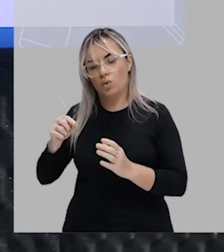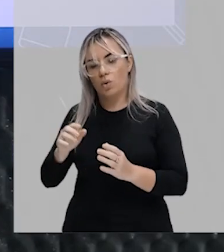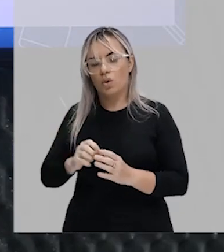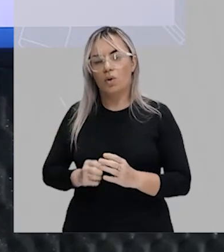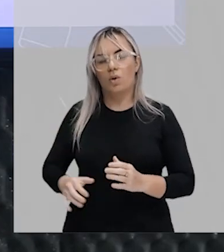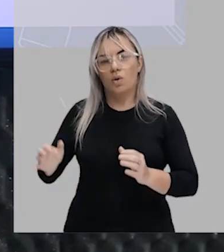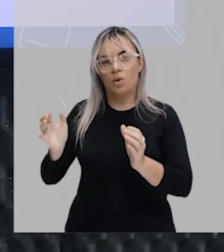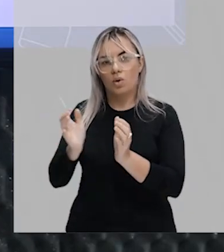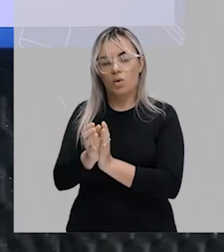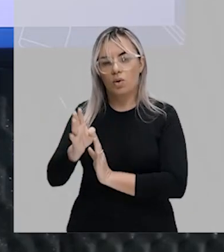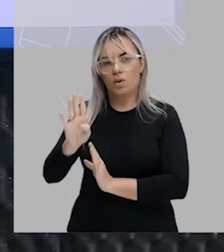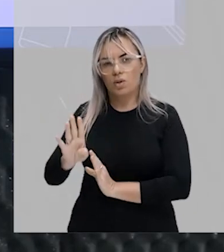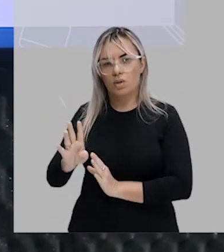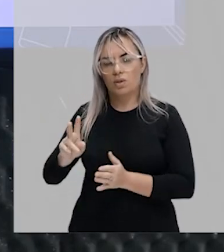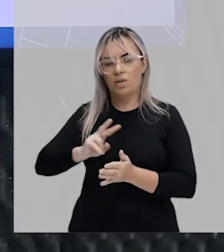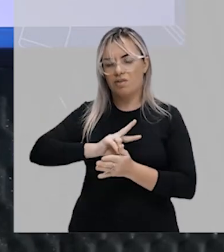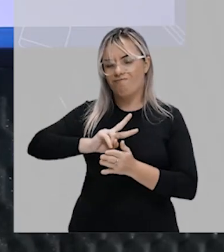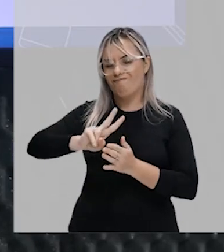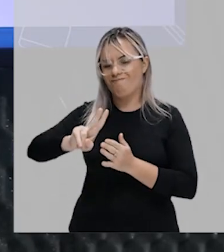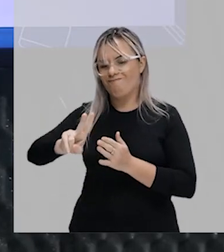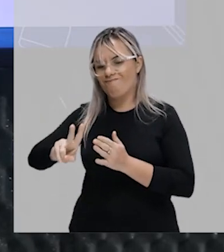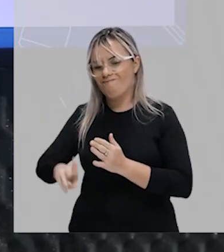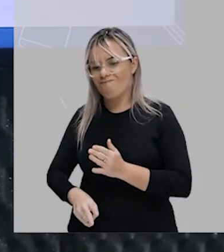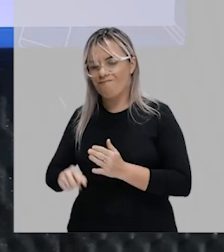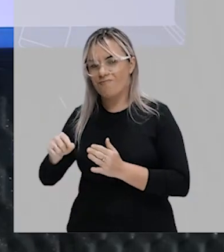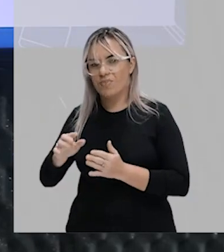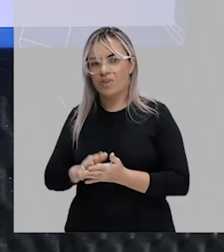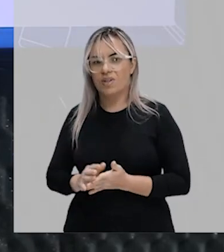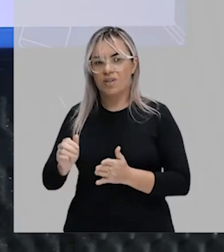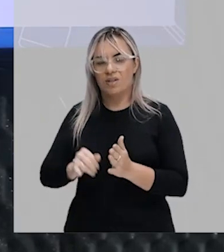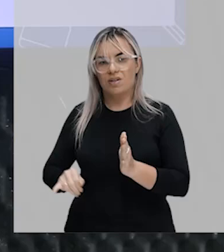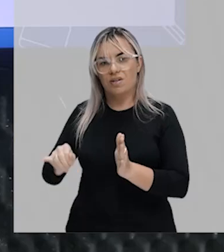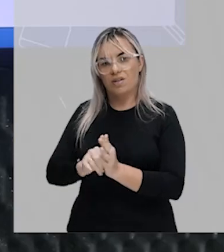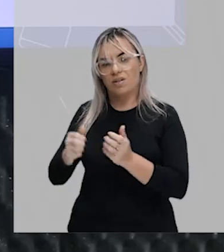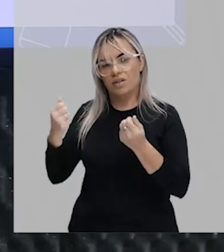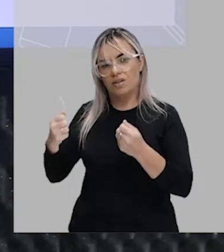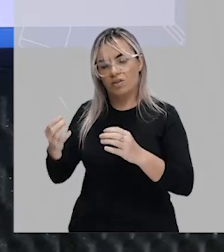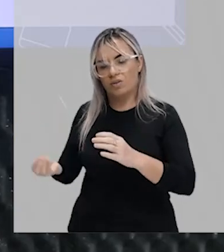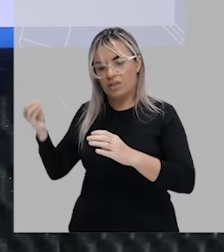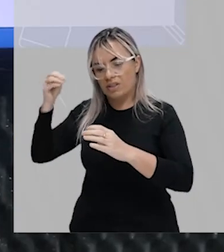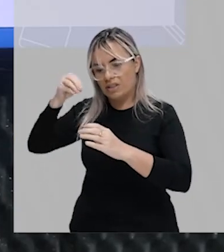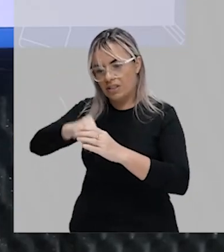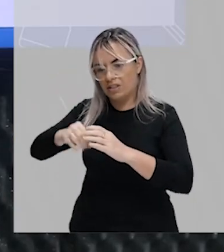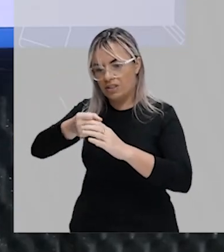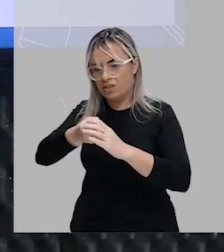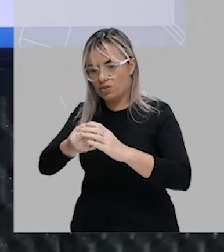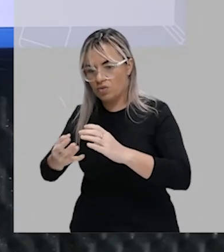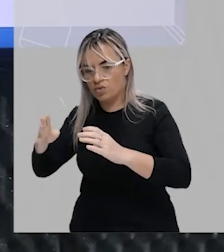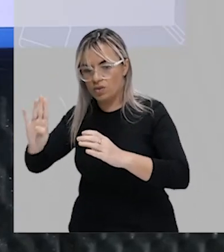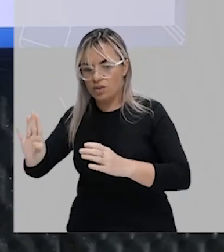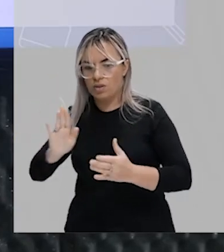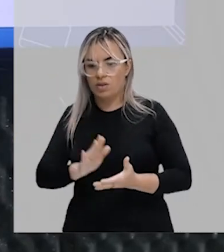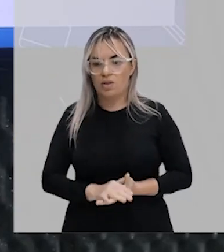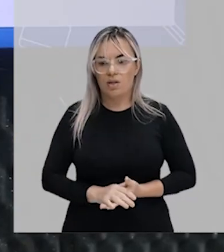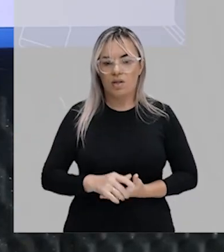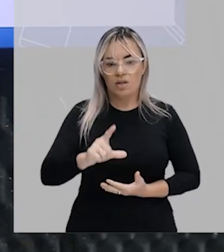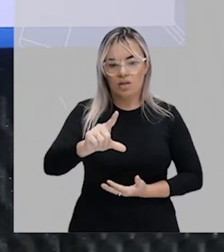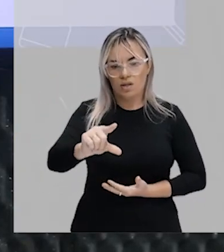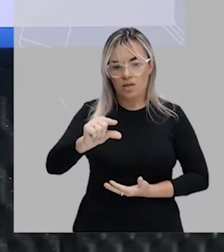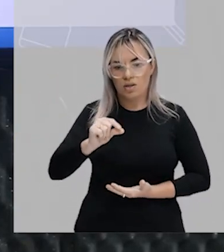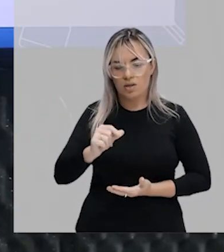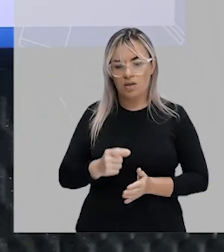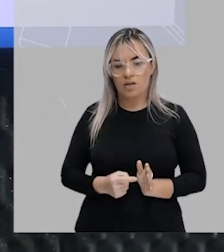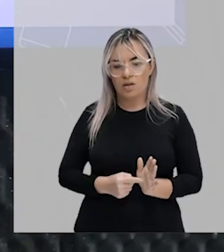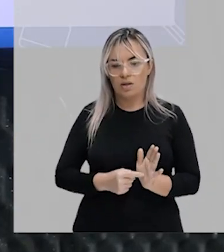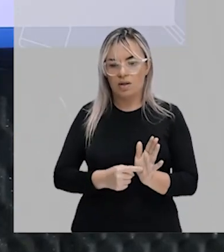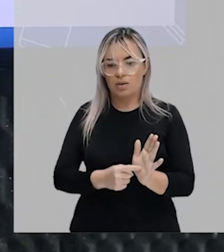características para eu identificar, né, quais os elementos que fazem parte desse conjunto, tá bom? Então, assinale a seguir a